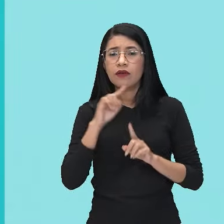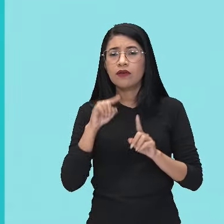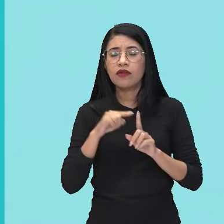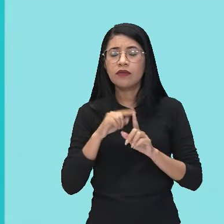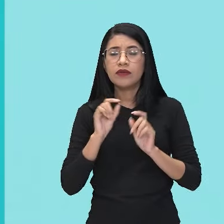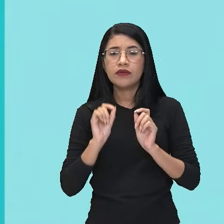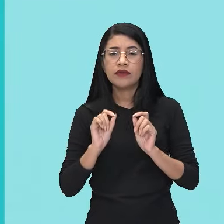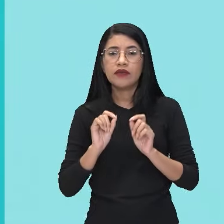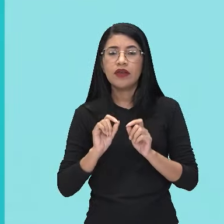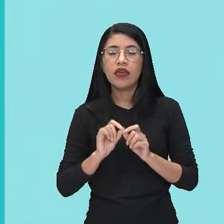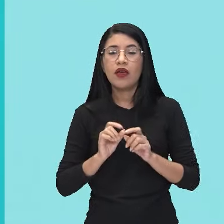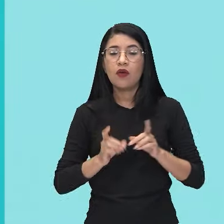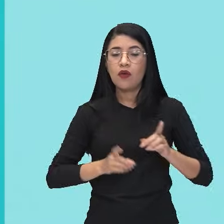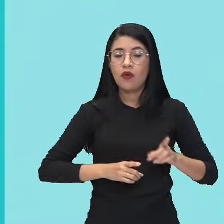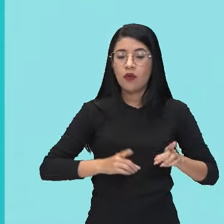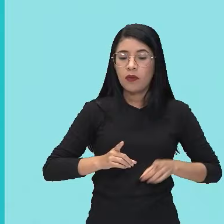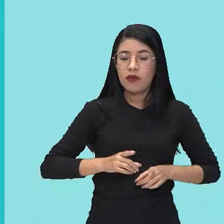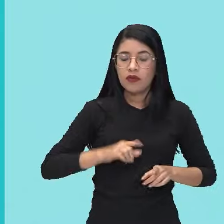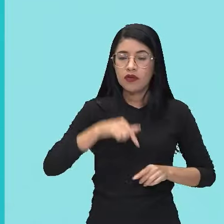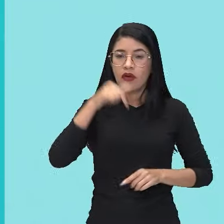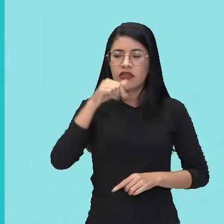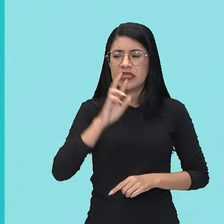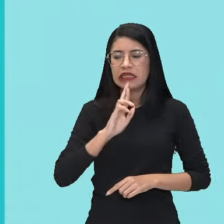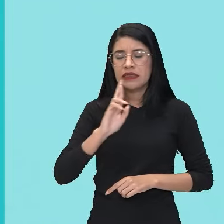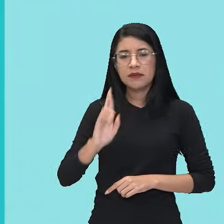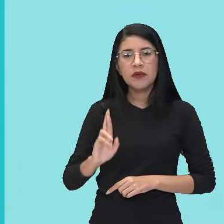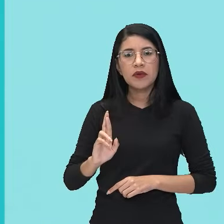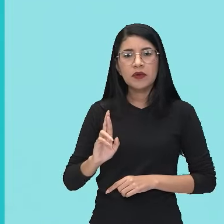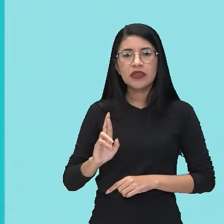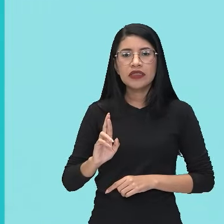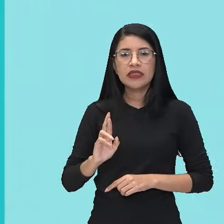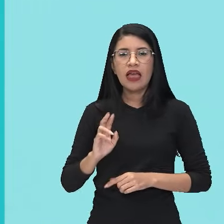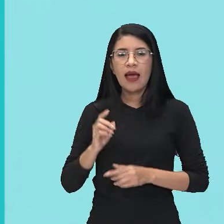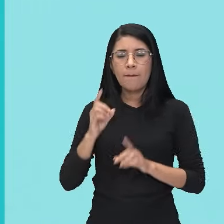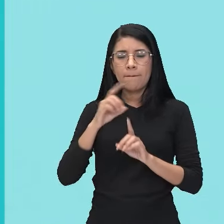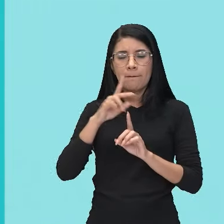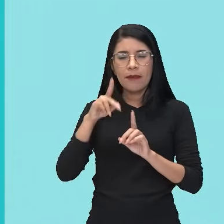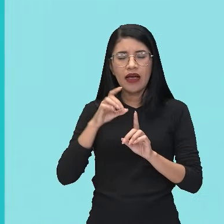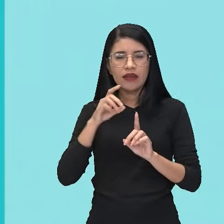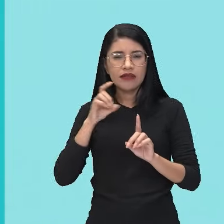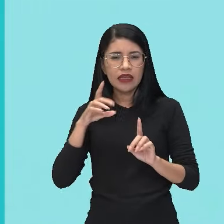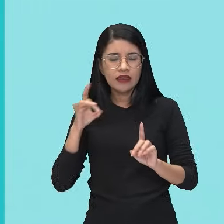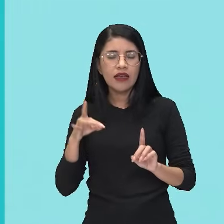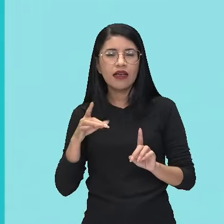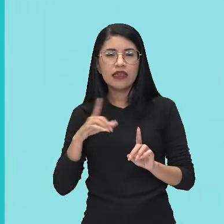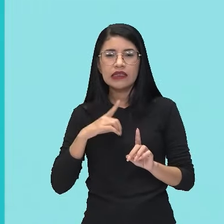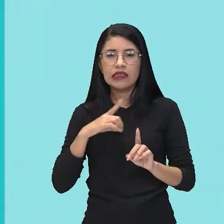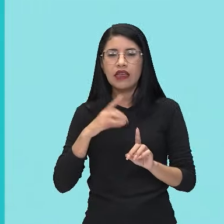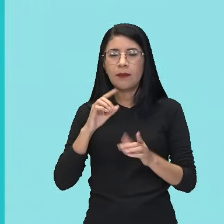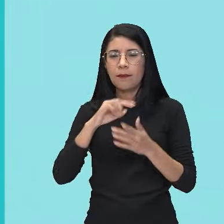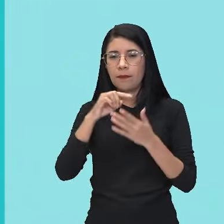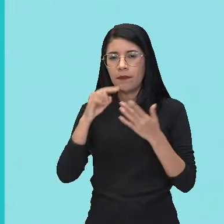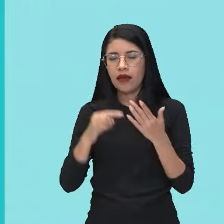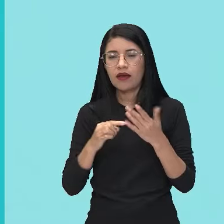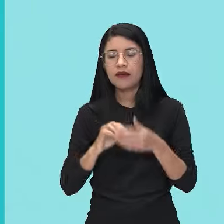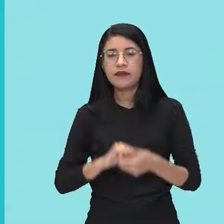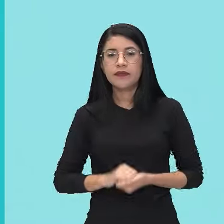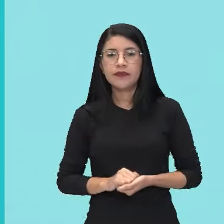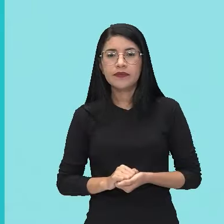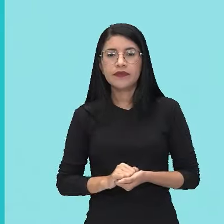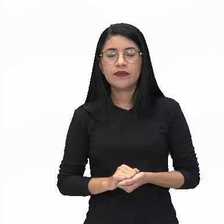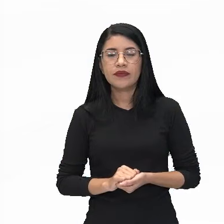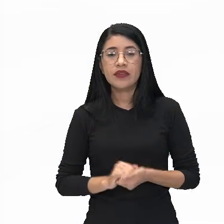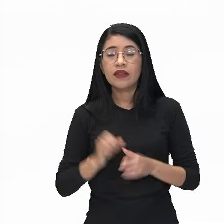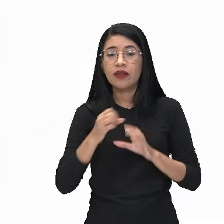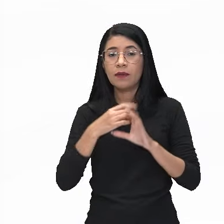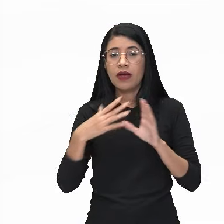o primo que é do Norte começa a rebater esses ataques xenofóbicos que são sofridos. E aí, nós temos algumas características